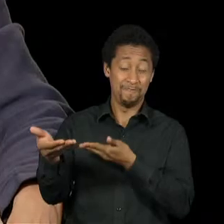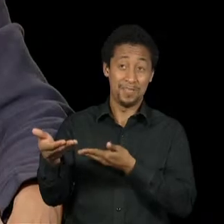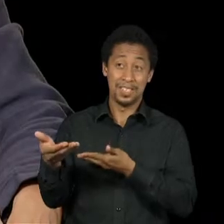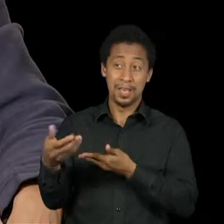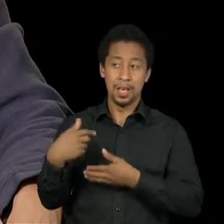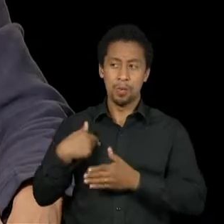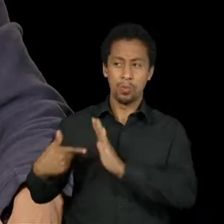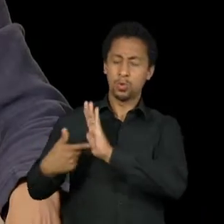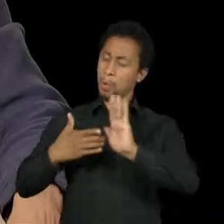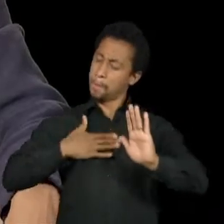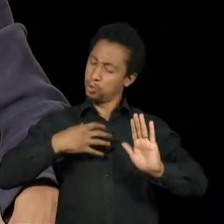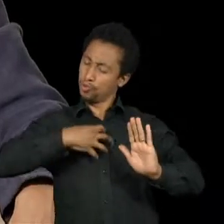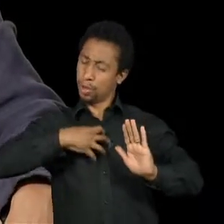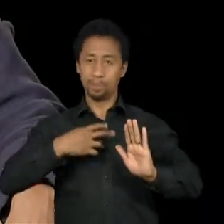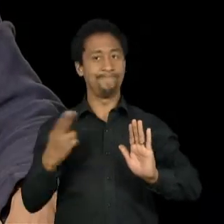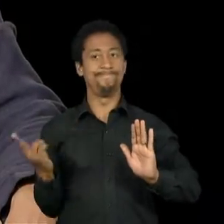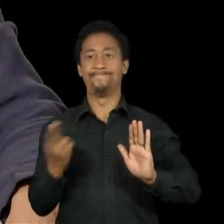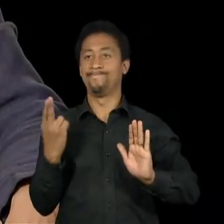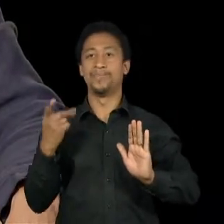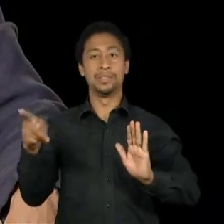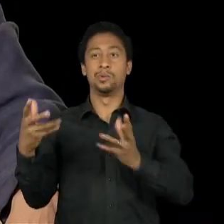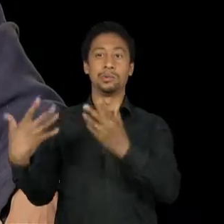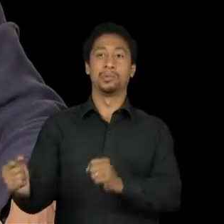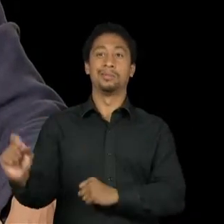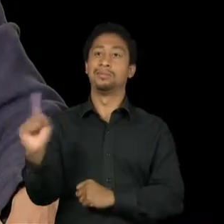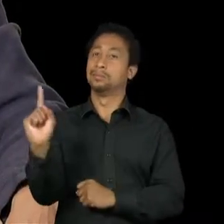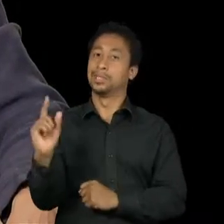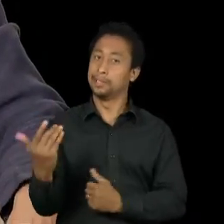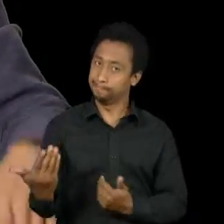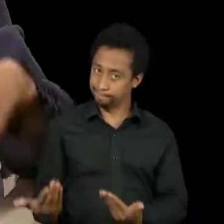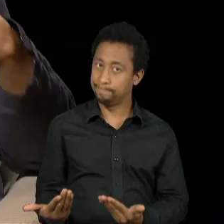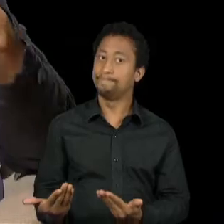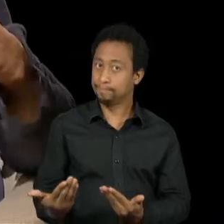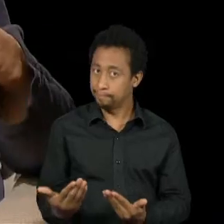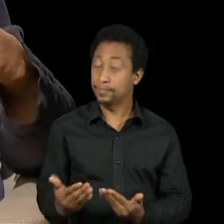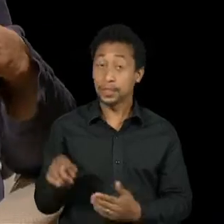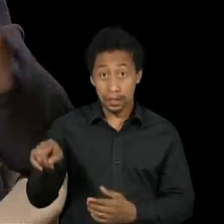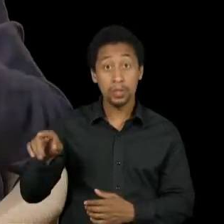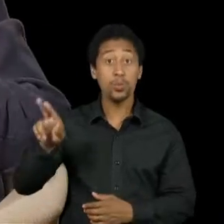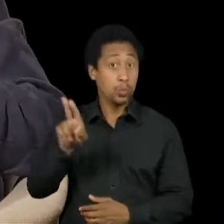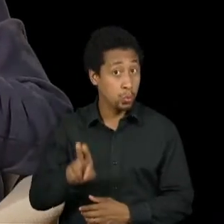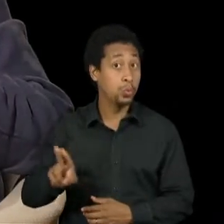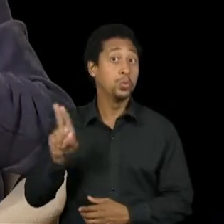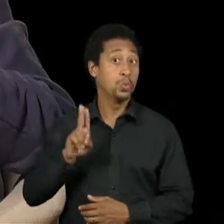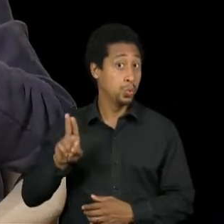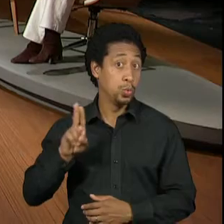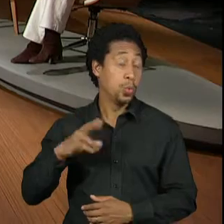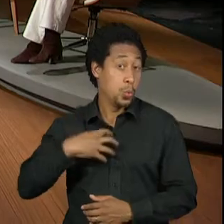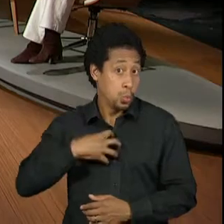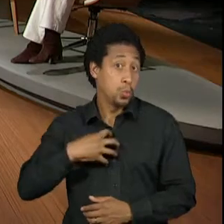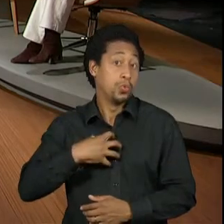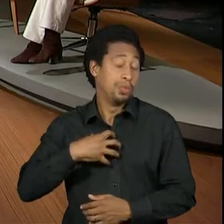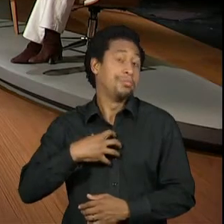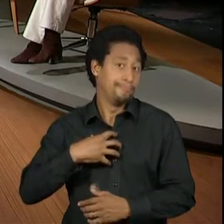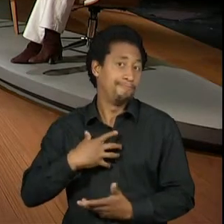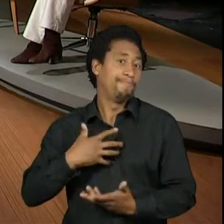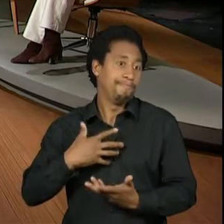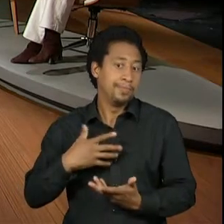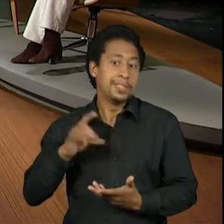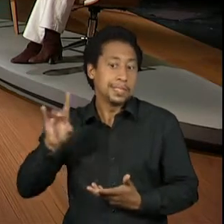Não. Inclusive, ele usou claramente o nosso jeito. Mas,